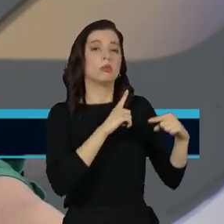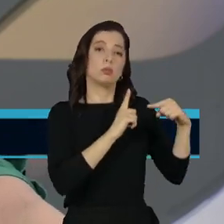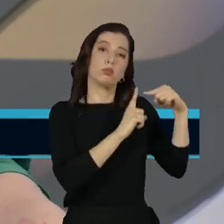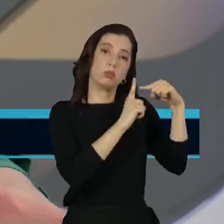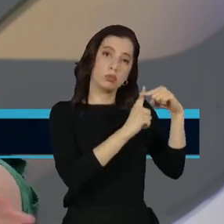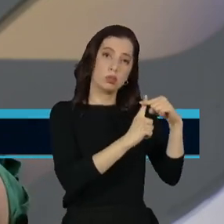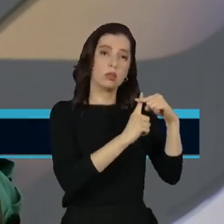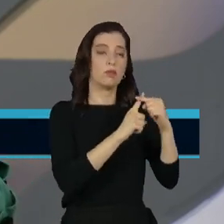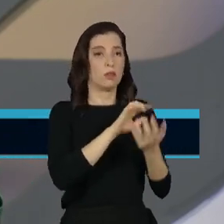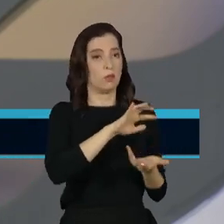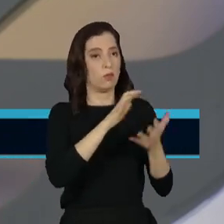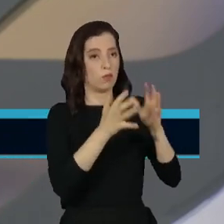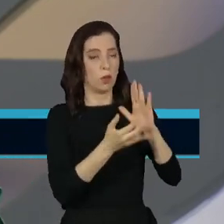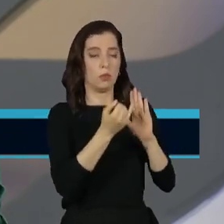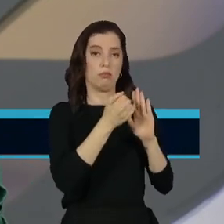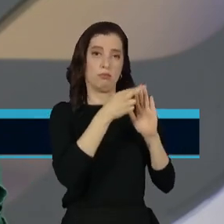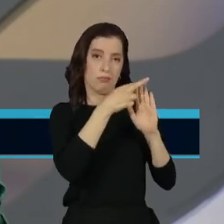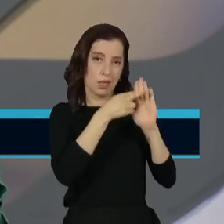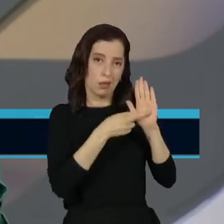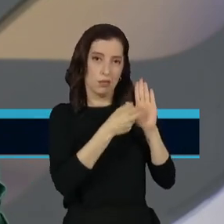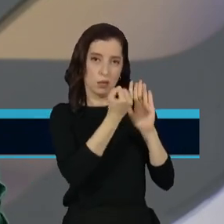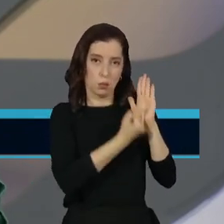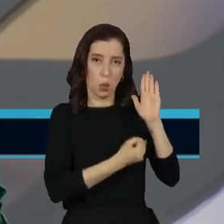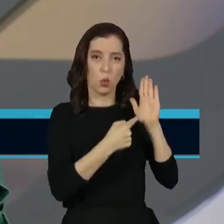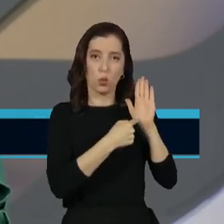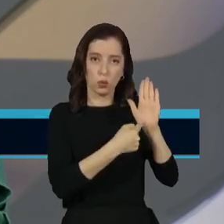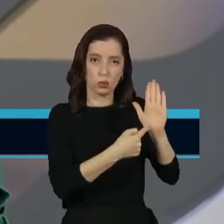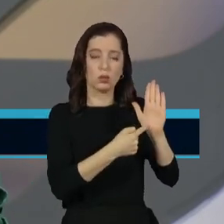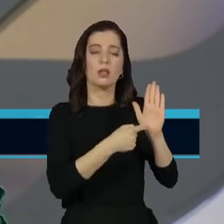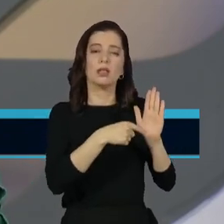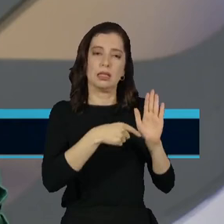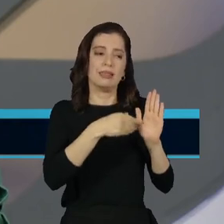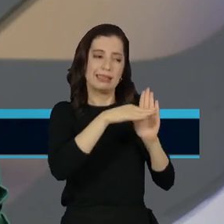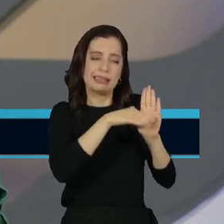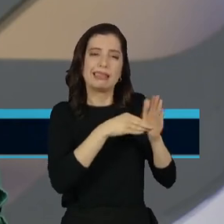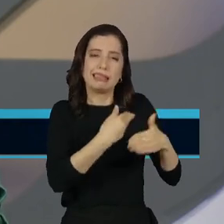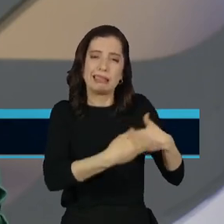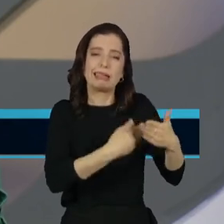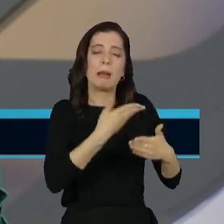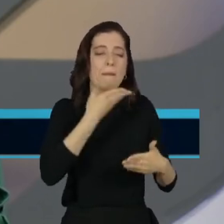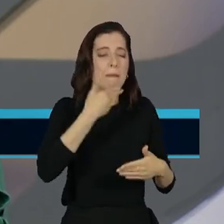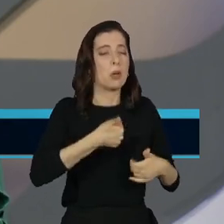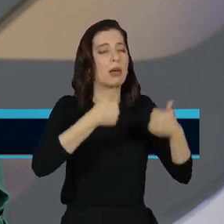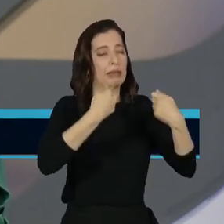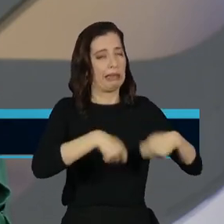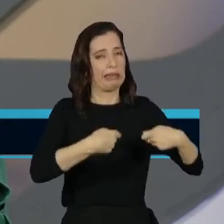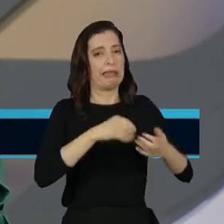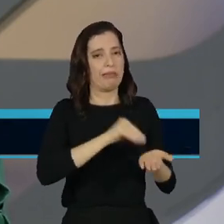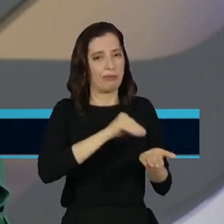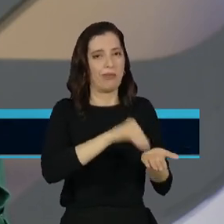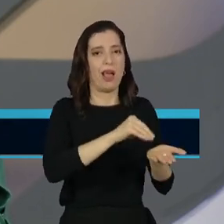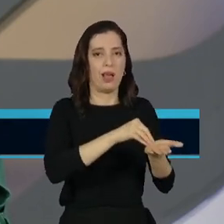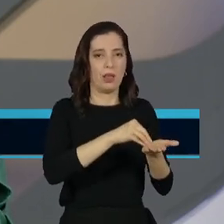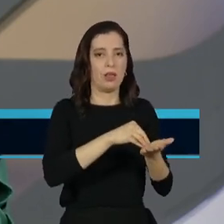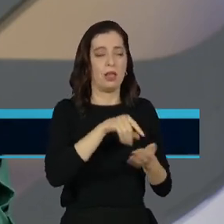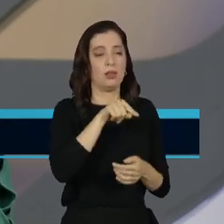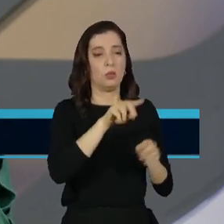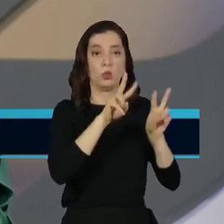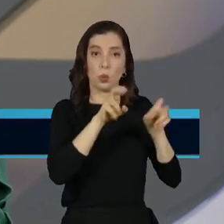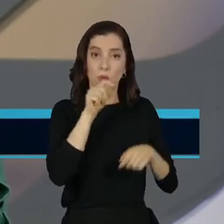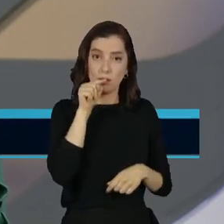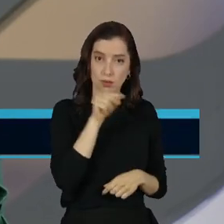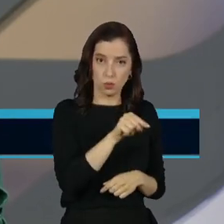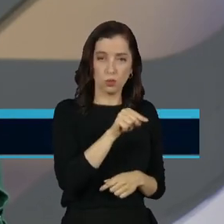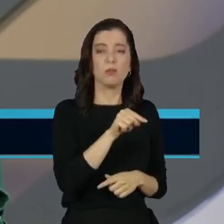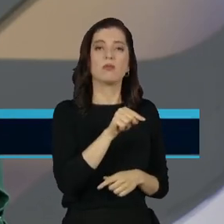tributária, Karen. O Brasil já carecia disso há muito tempo, essa discussão sobre uma reforma tributária que faça com que o sistema